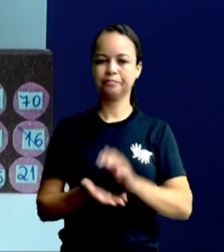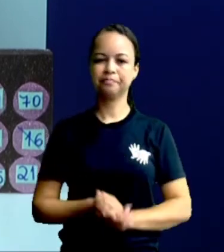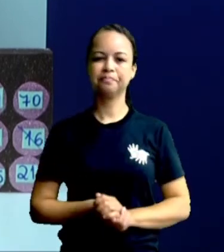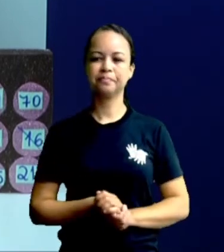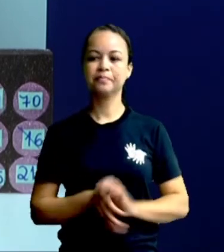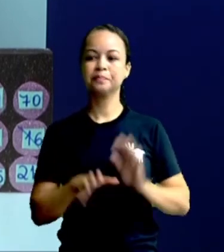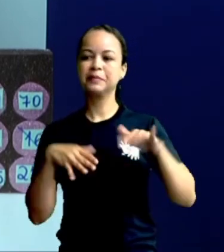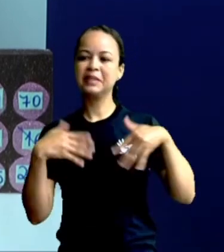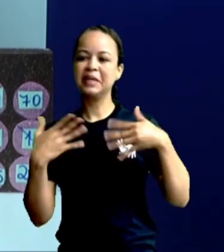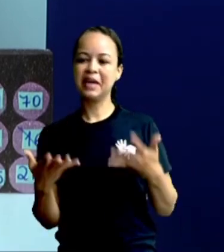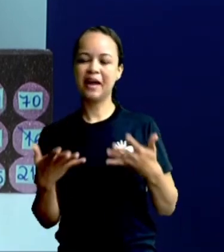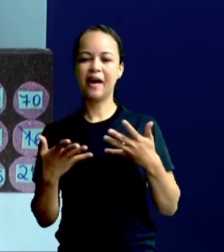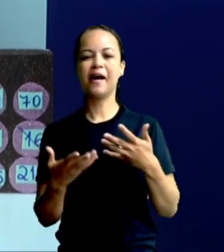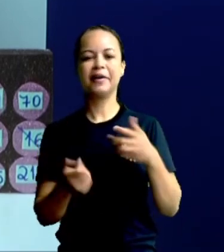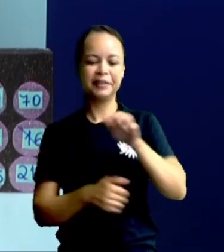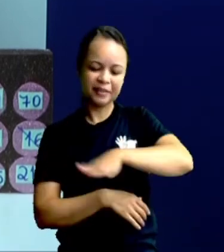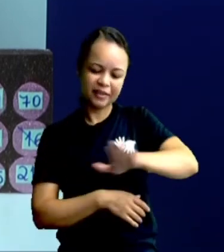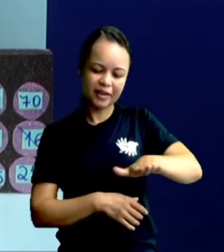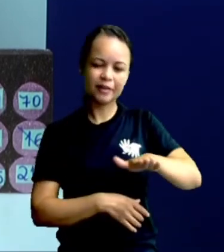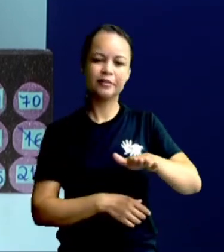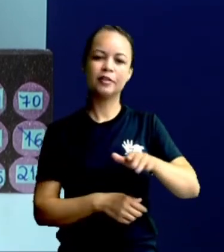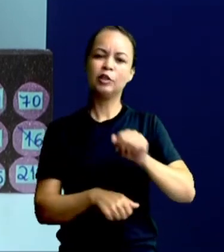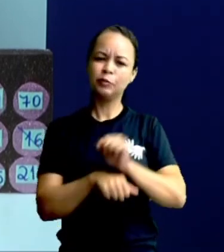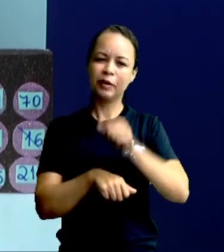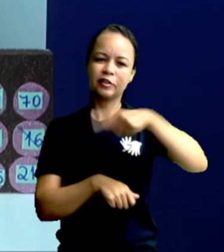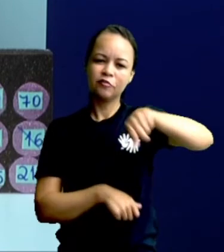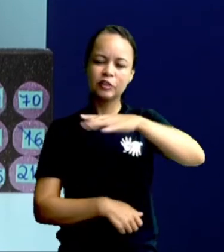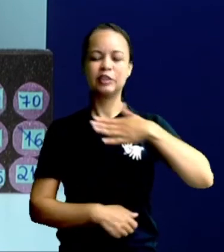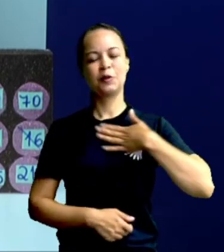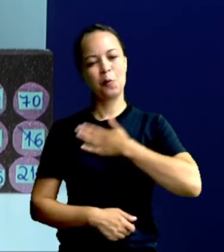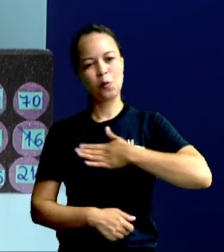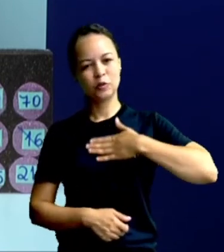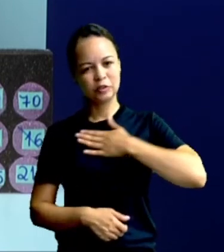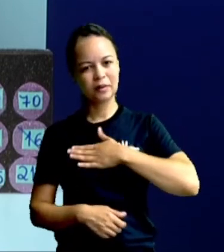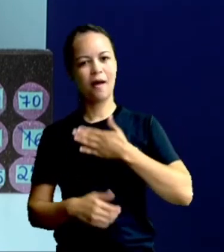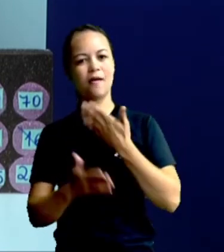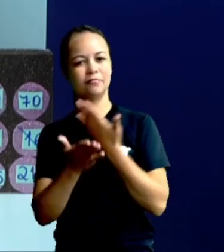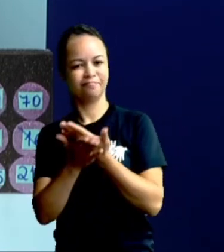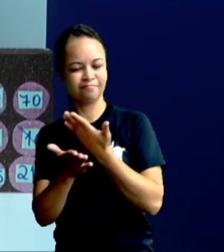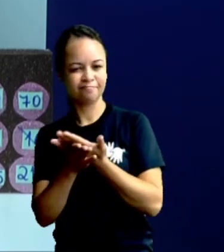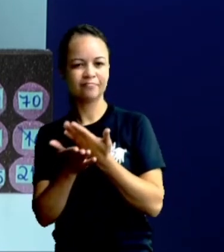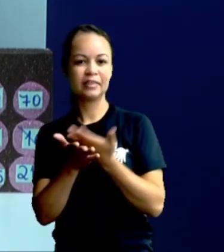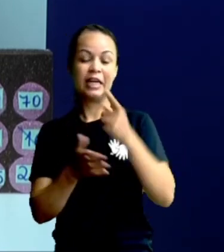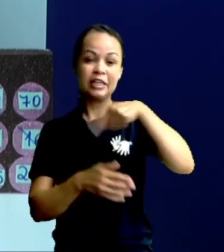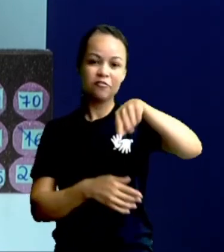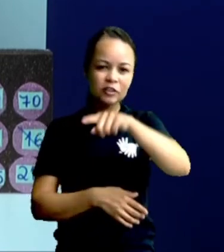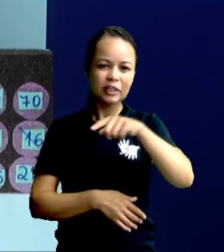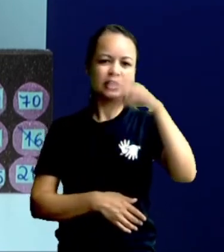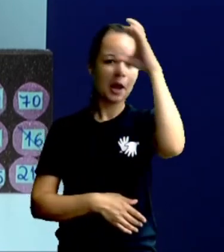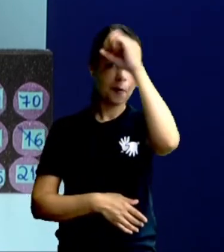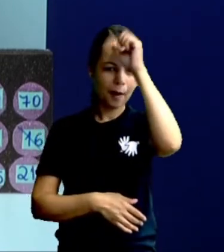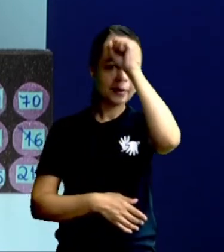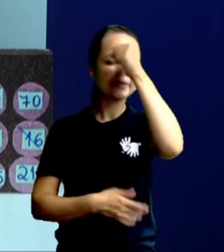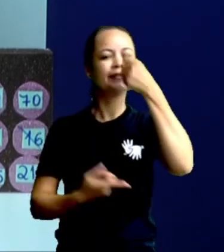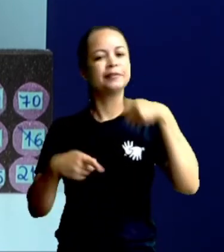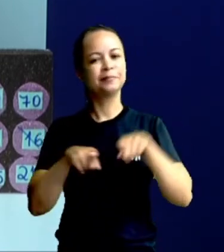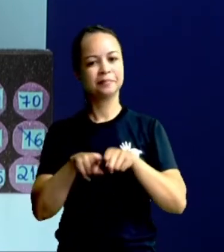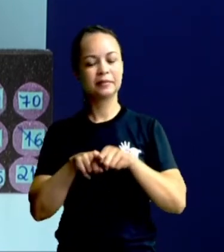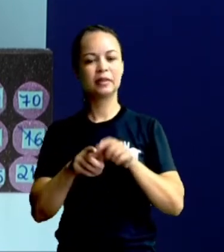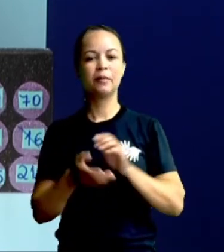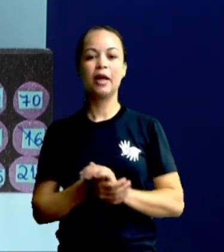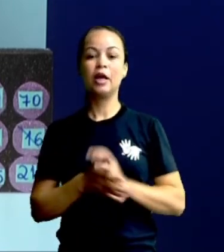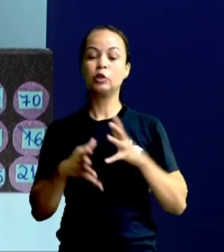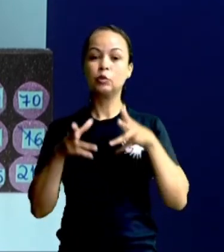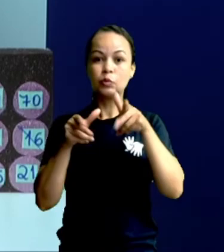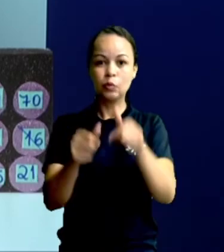crianças? Espero que vocês tenham gostado da nossa aula. Espero que vocês tenham aprendido, né? Tudo que